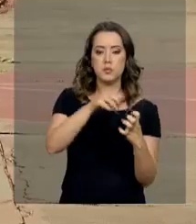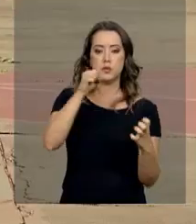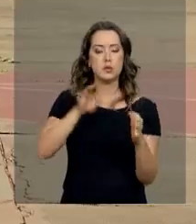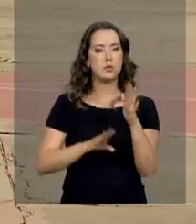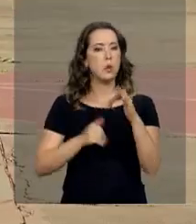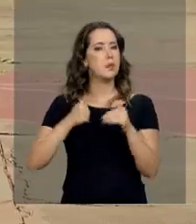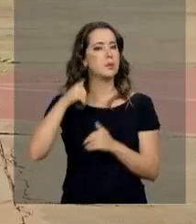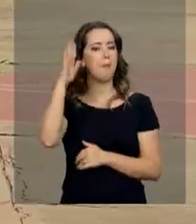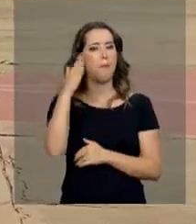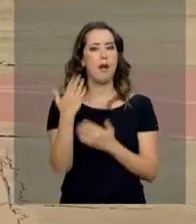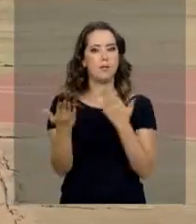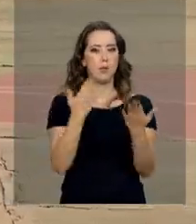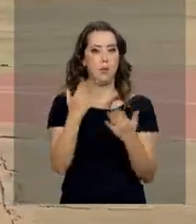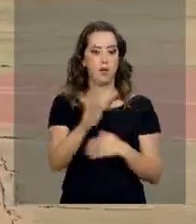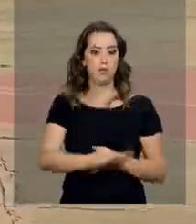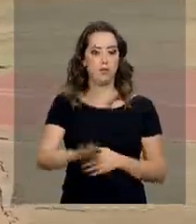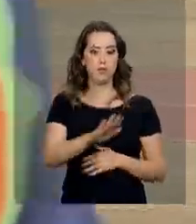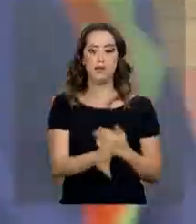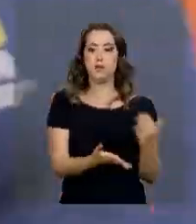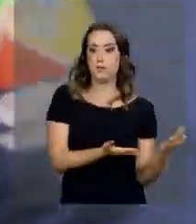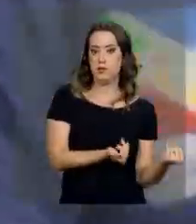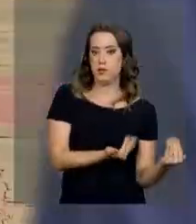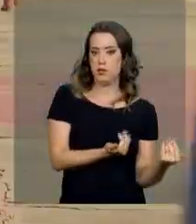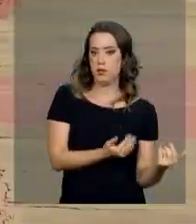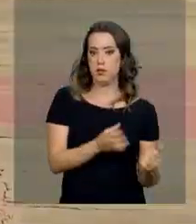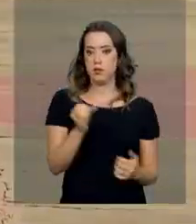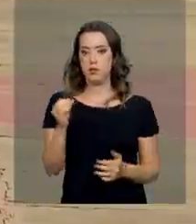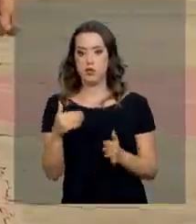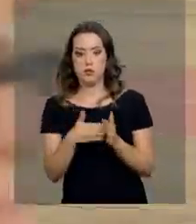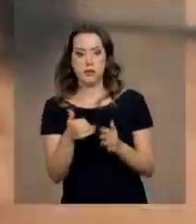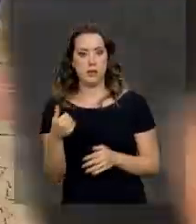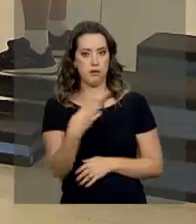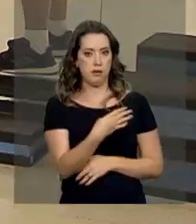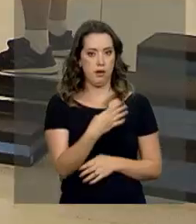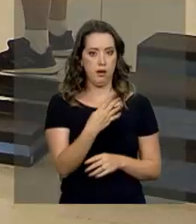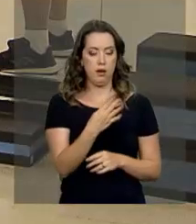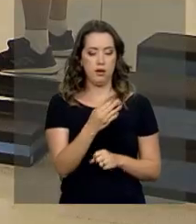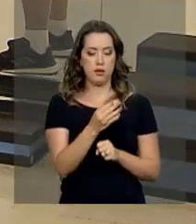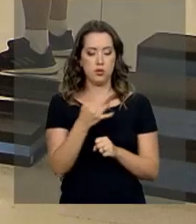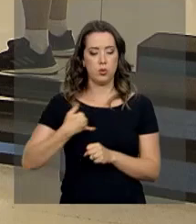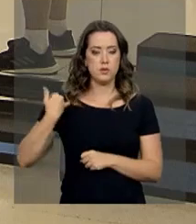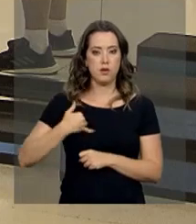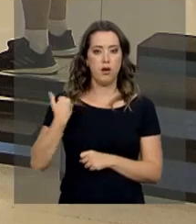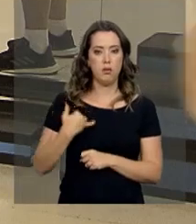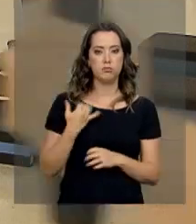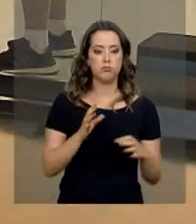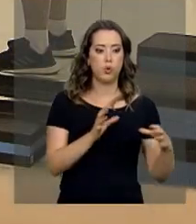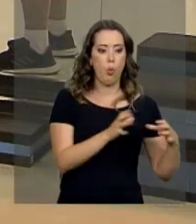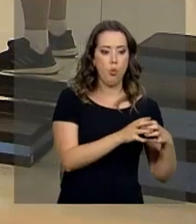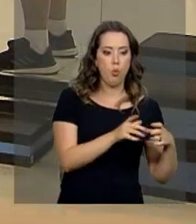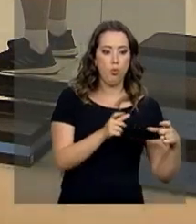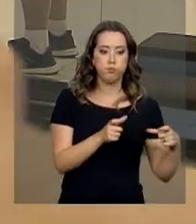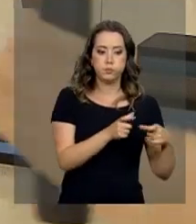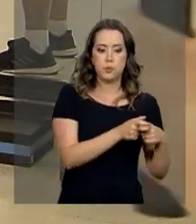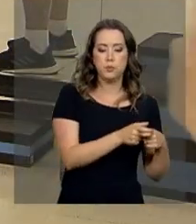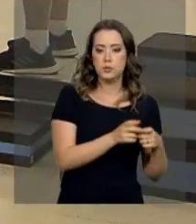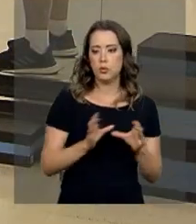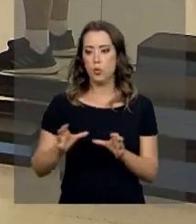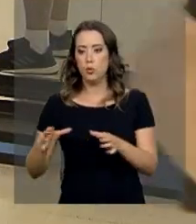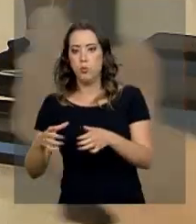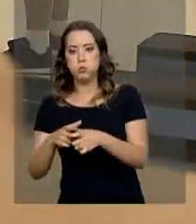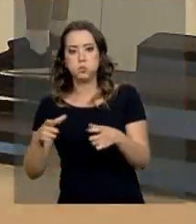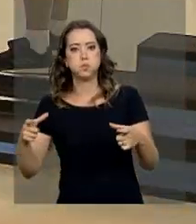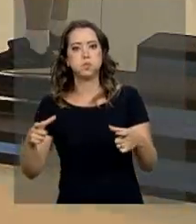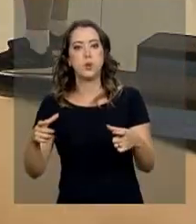superar as crianças e adolescentes de 0 a 14 anos. Mas para que a população tenha um envelhecimento com